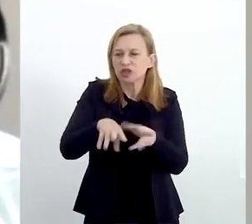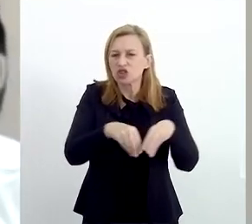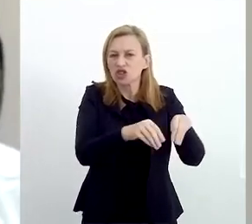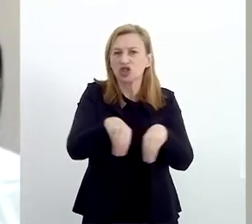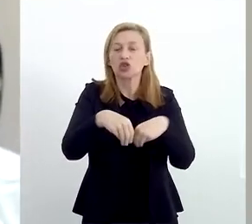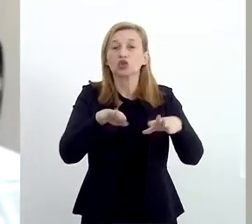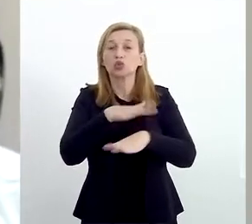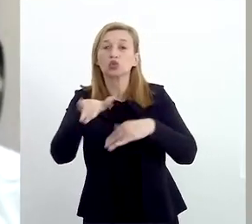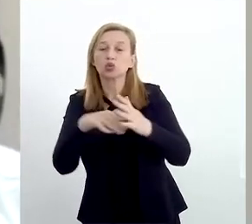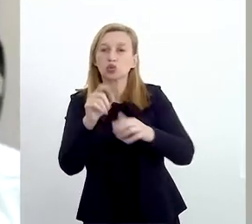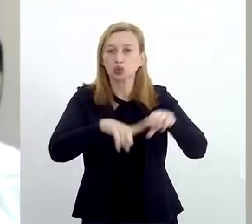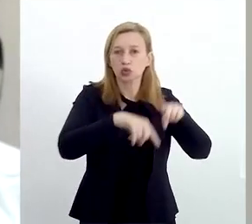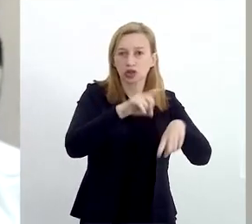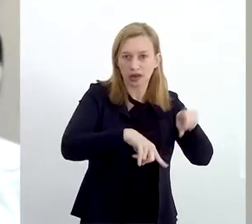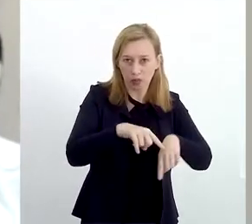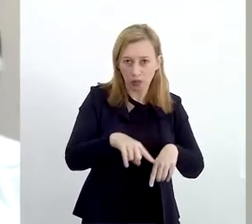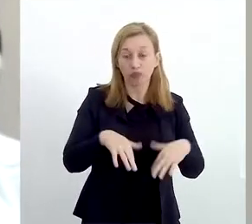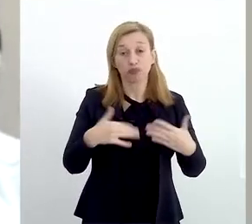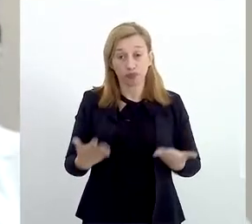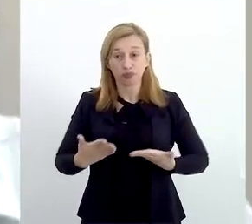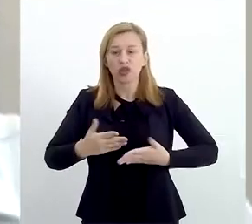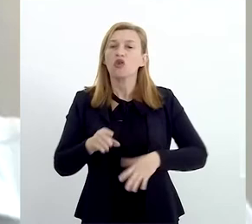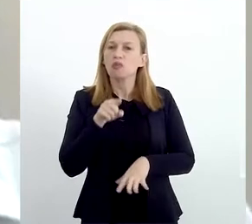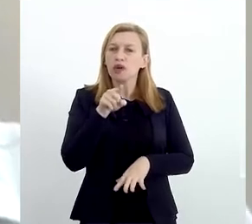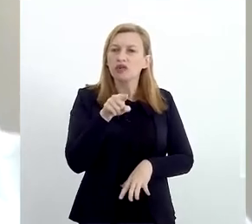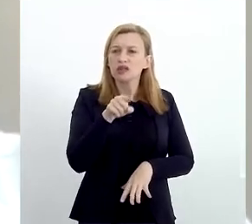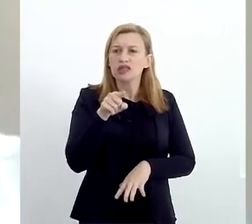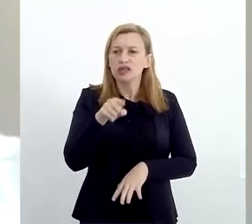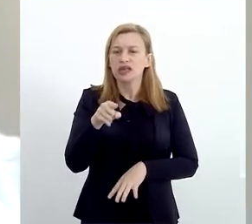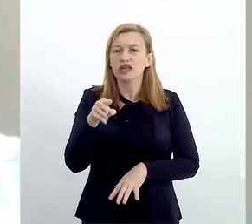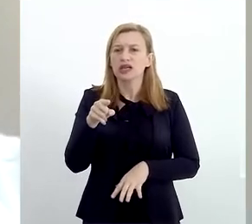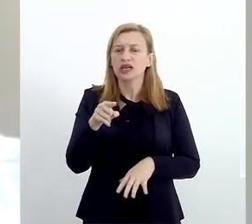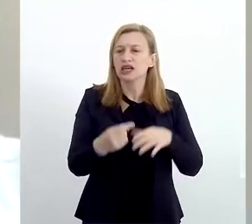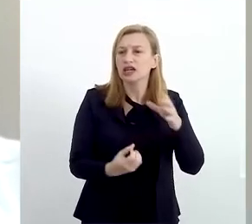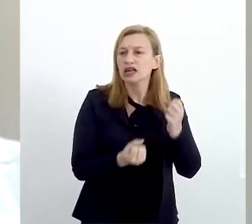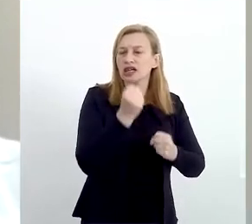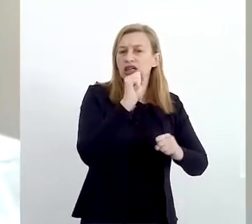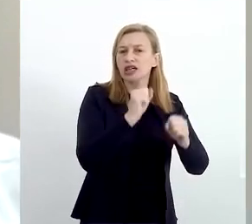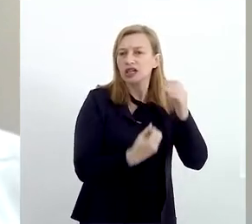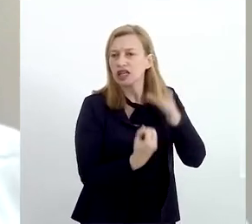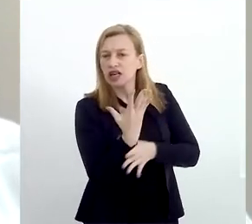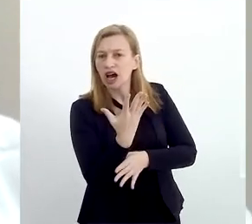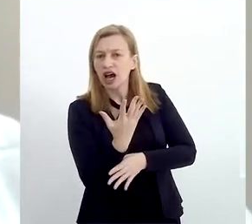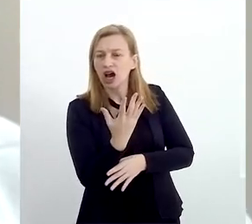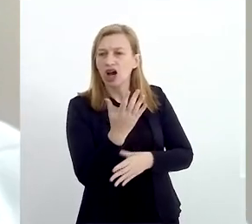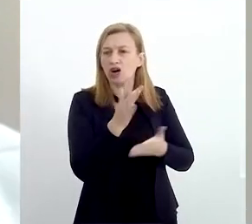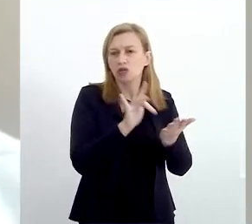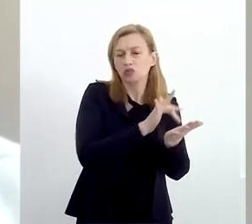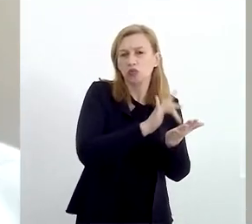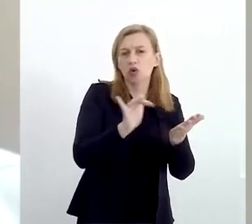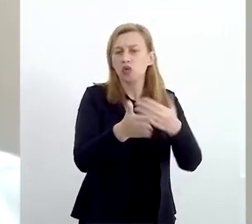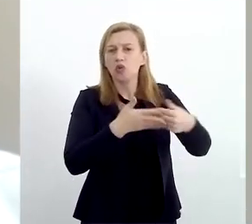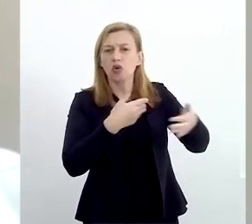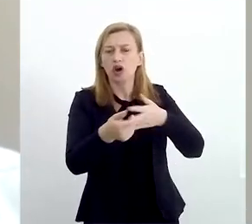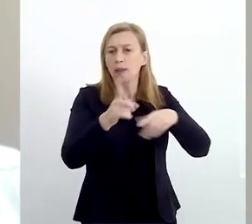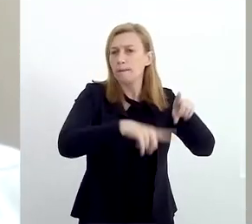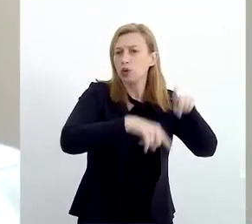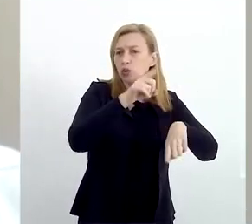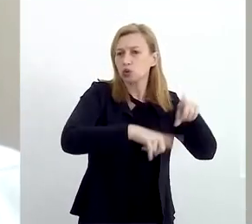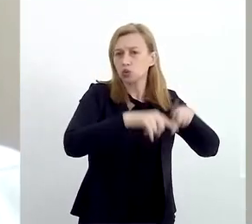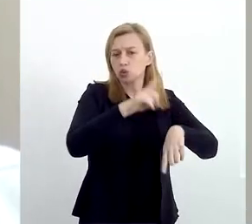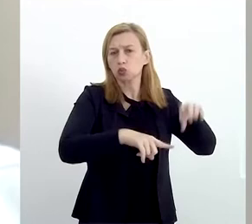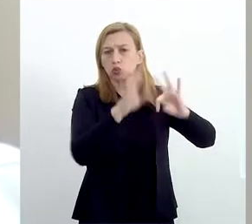esse material. Porque, para você fabricar um eletroeletrônico, ou qualquer produto que